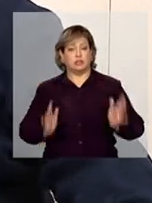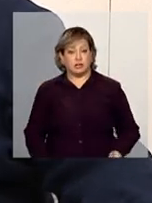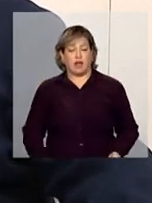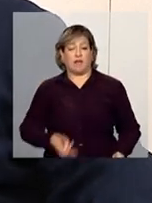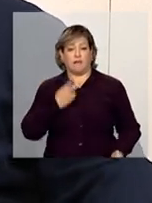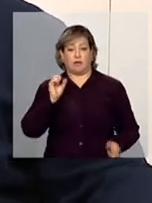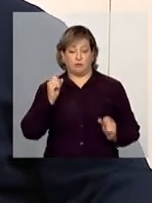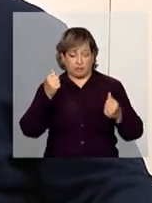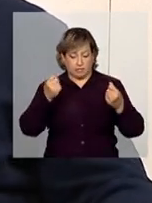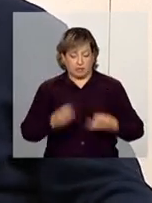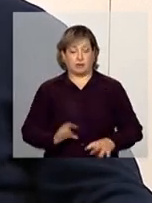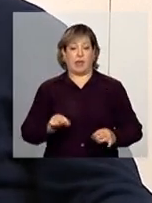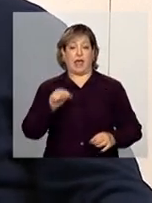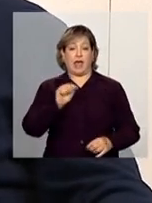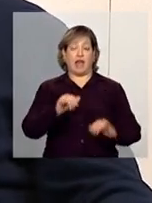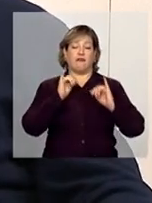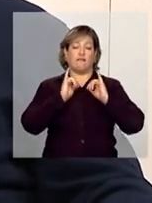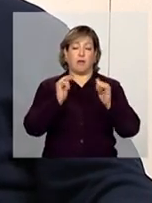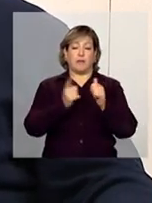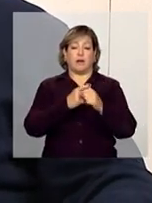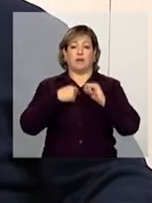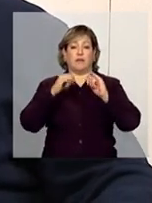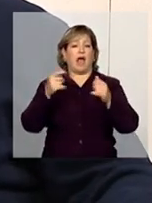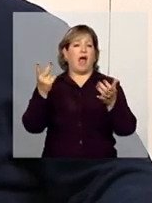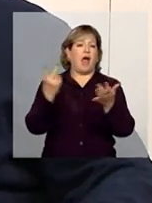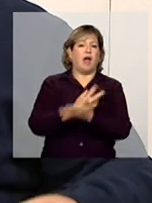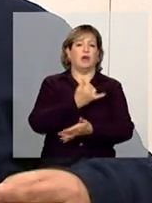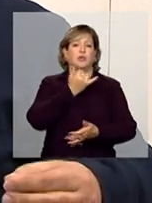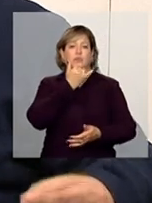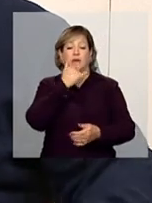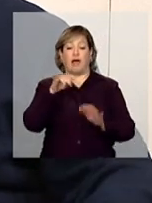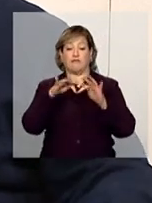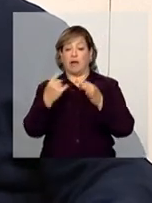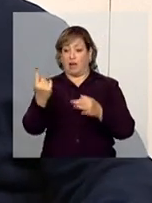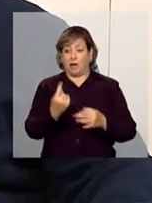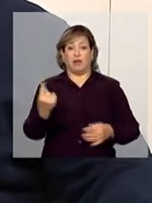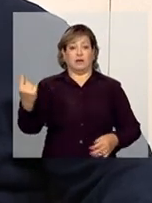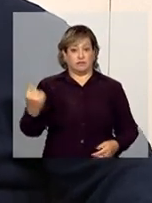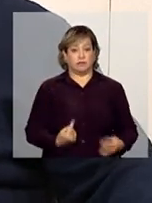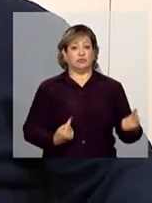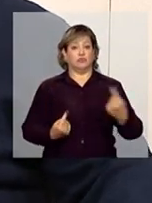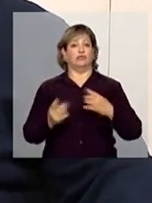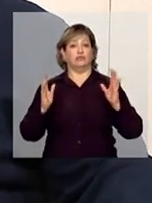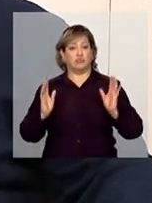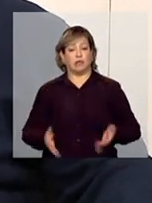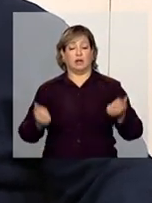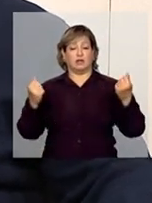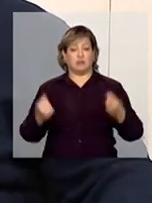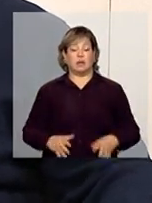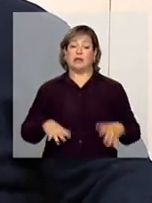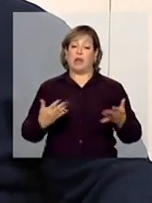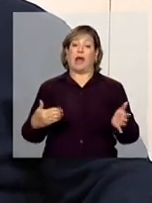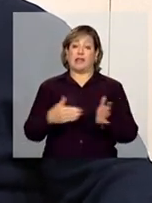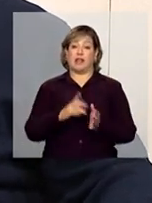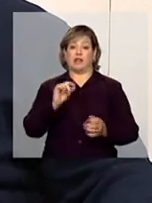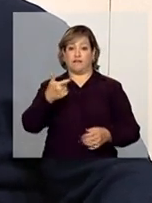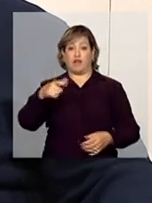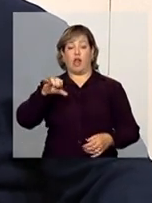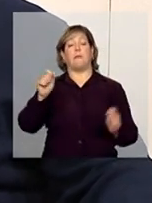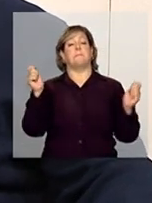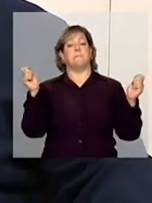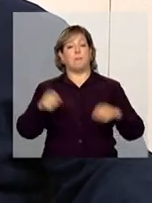aquela primeira informação que eu mandei está errada, a família apareceu, se apresentou, se justificou. Então, até o dia 29 é possível